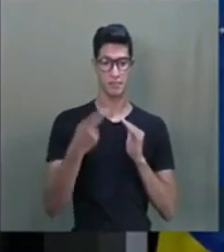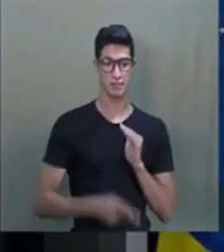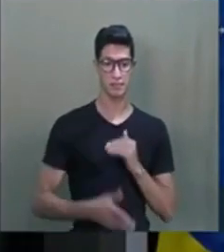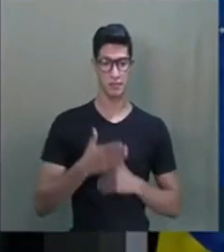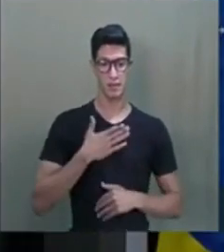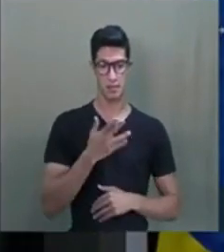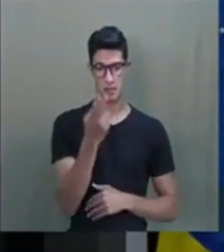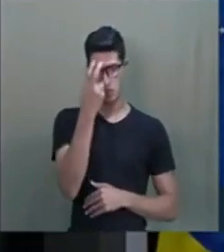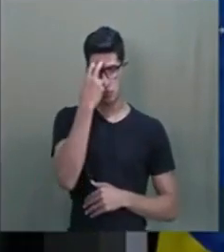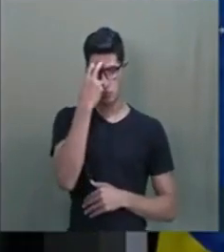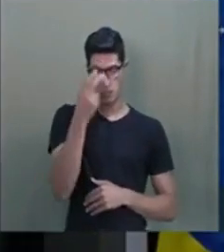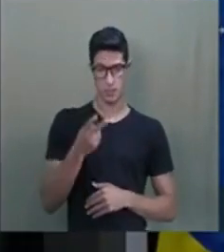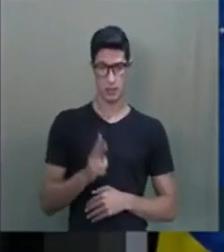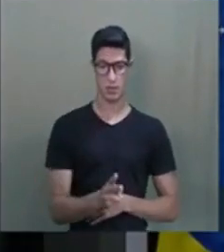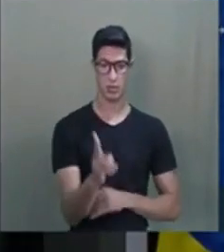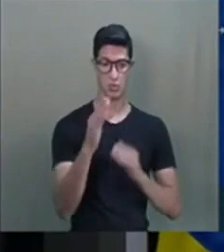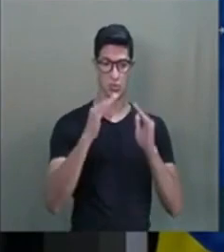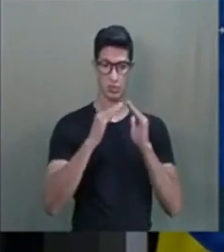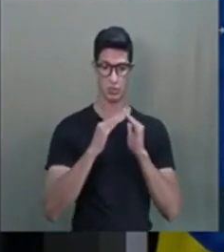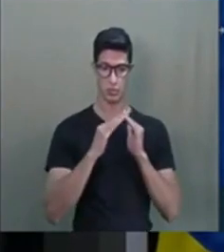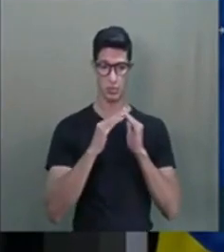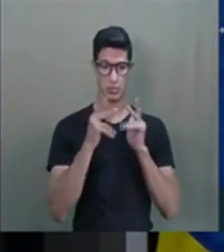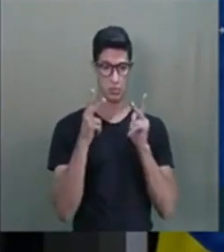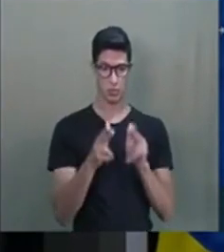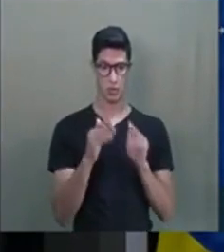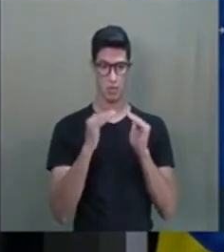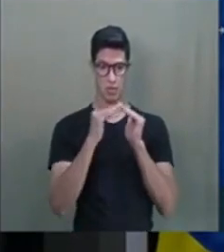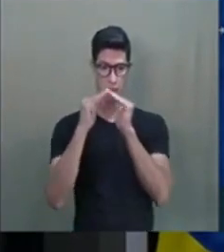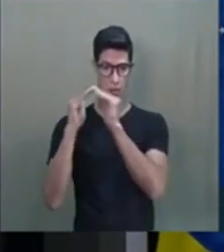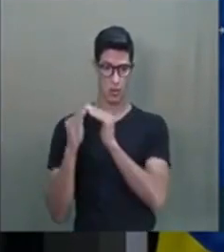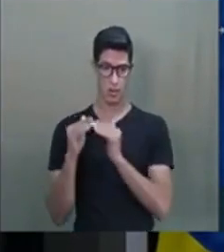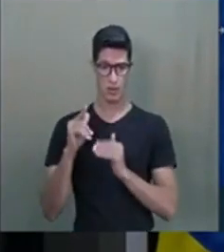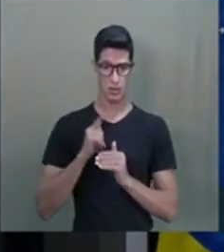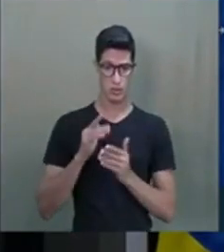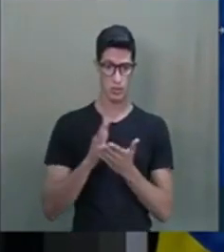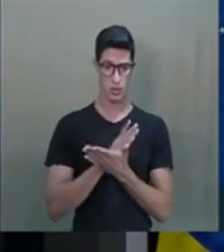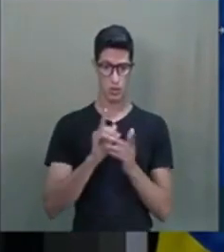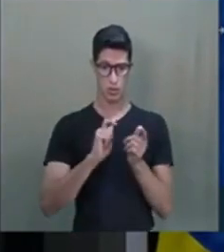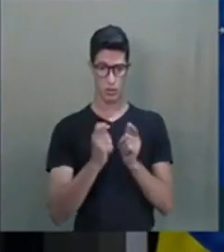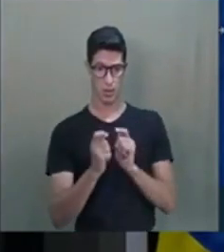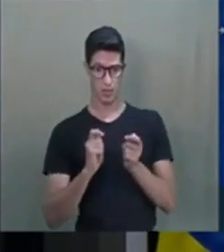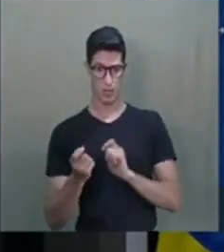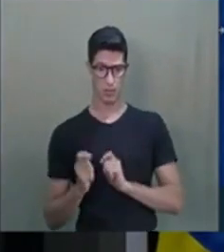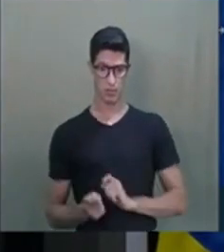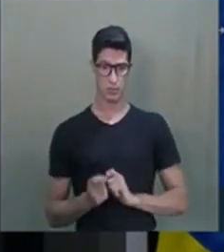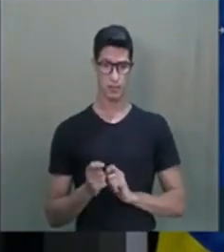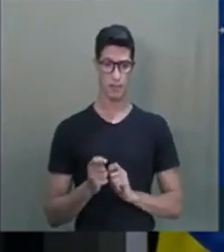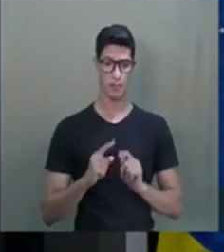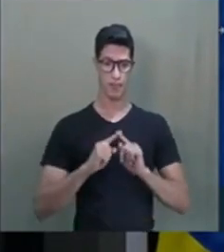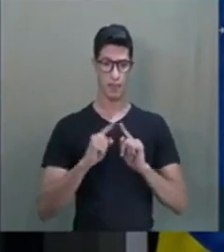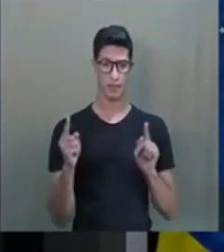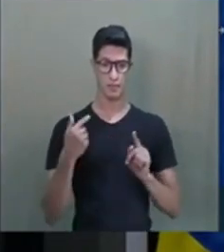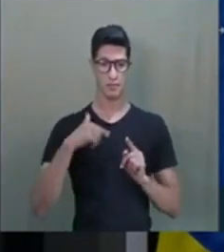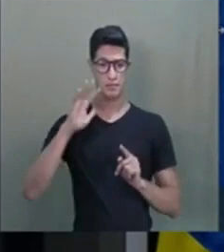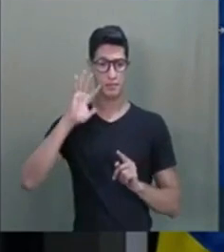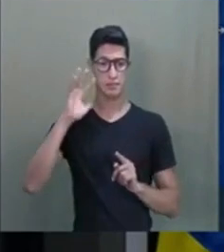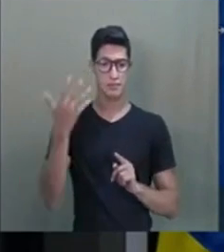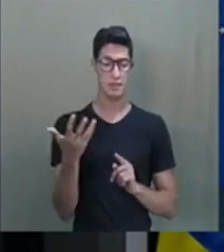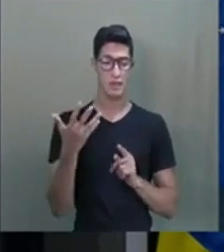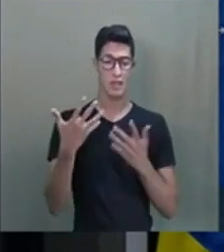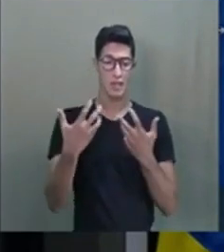cultura, porque eles continuam morando da forma como eles moram, tiveram algumas adaptações, mas eu resolvi